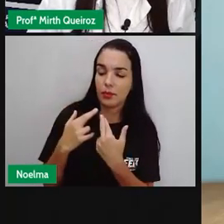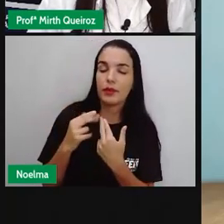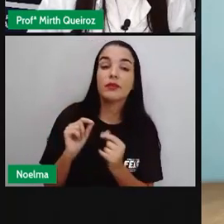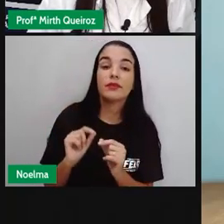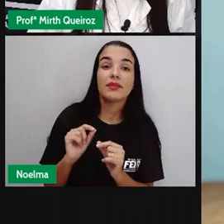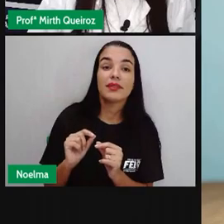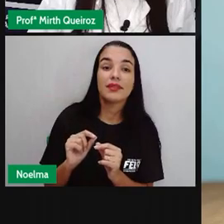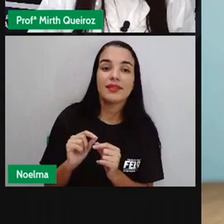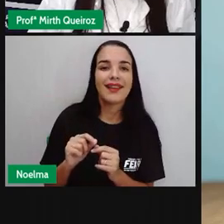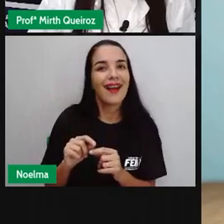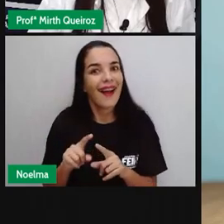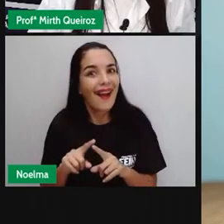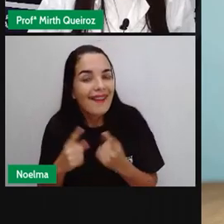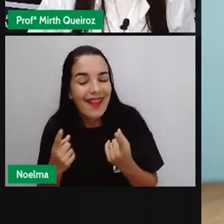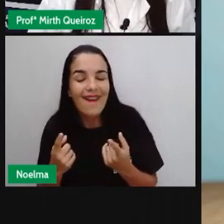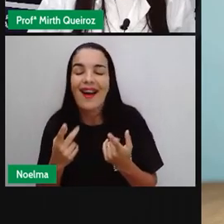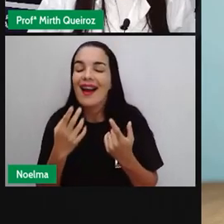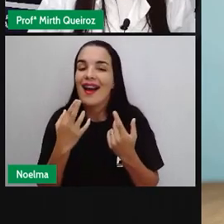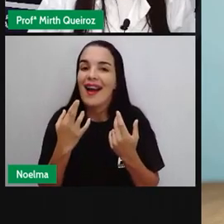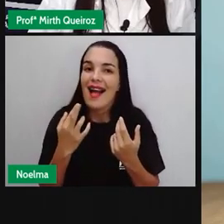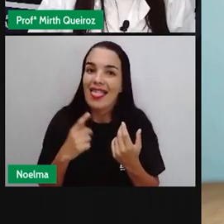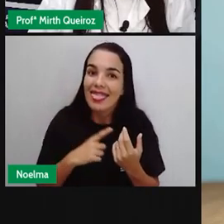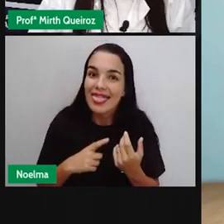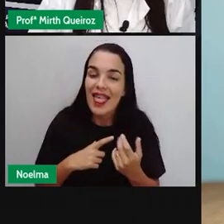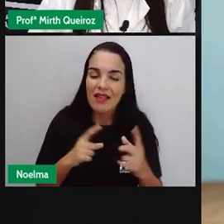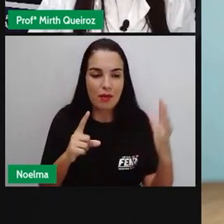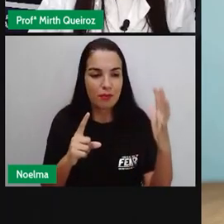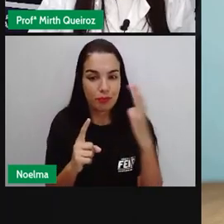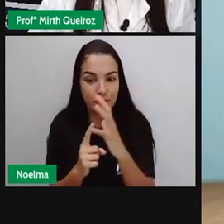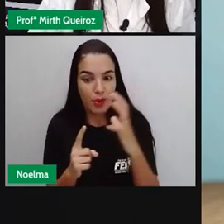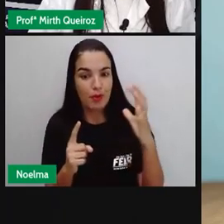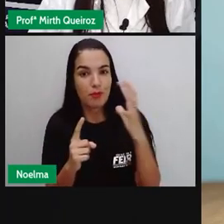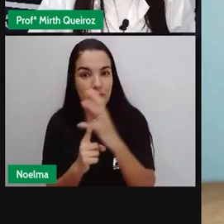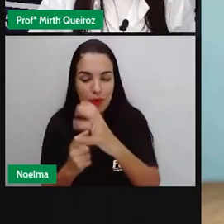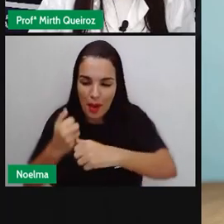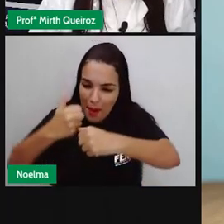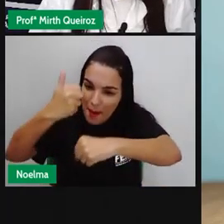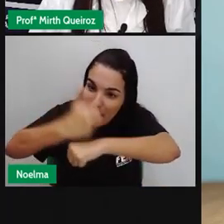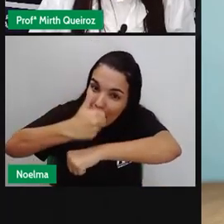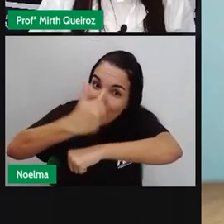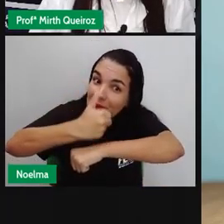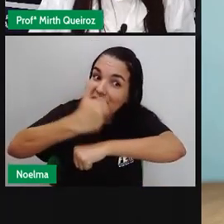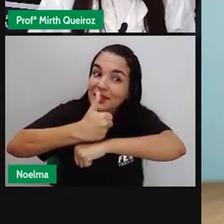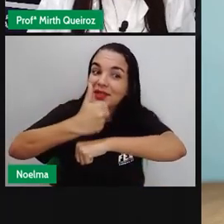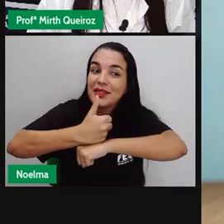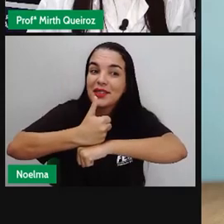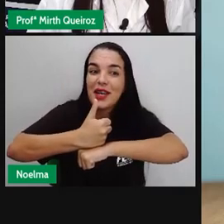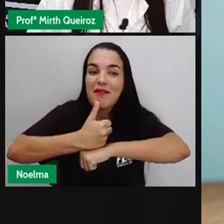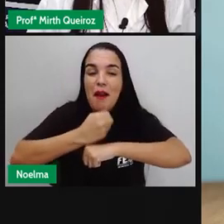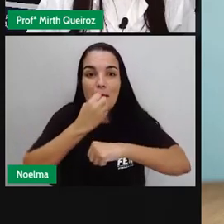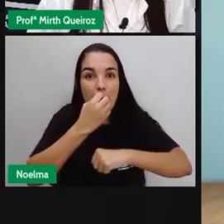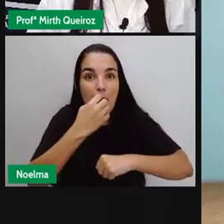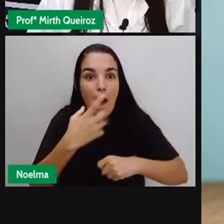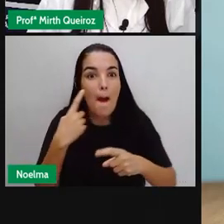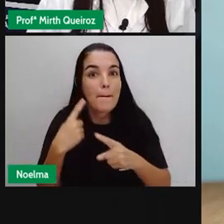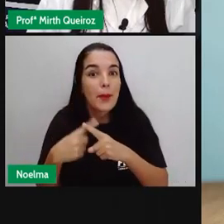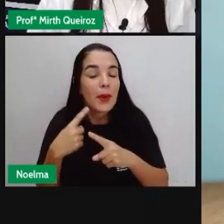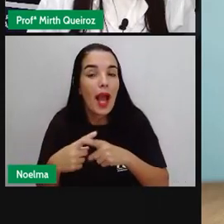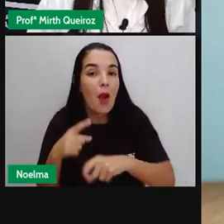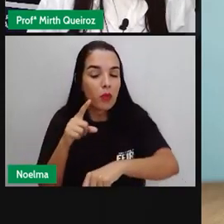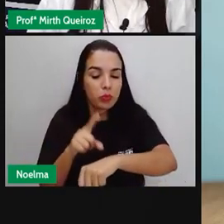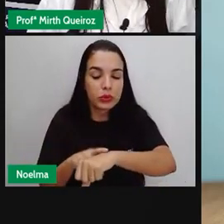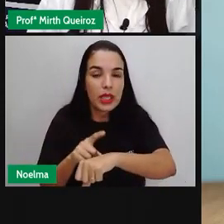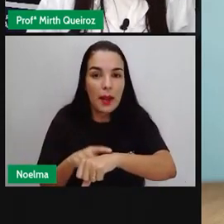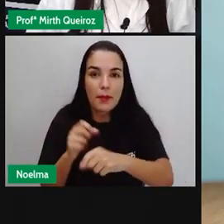Influenciaram De forma positiva, né? Mais uma vez A pró Empatiza que Esse tempo